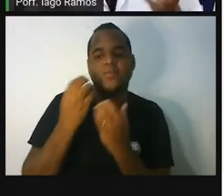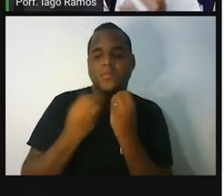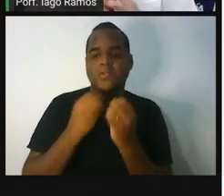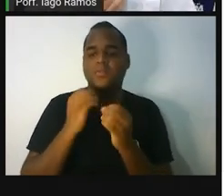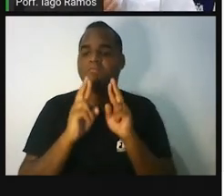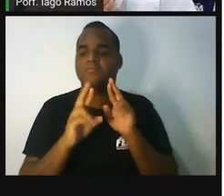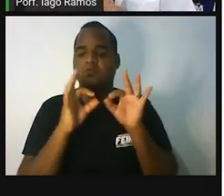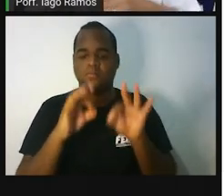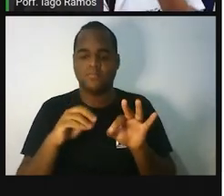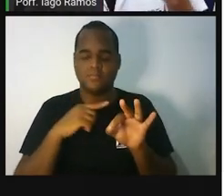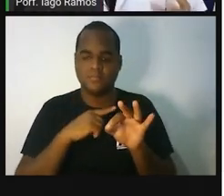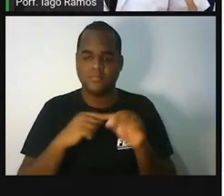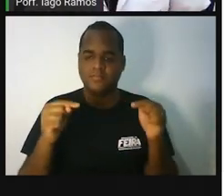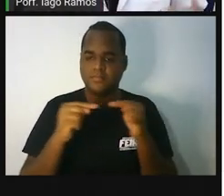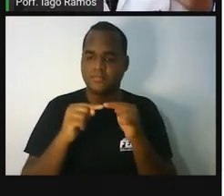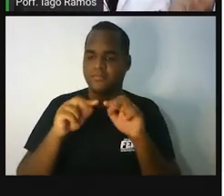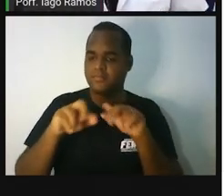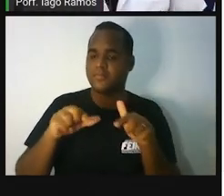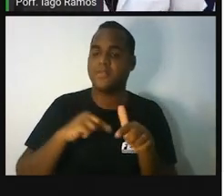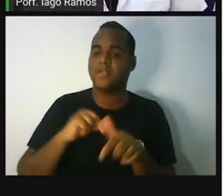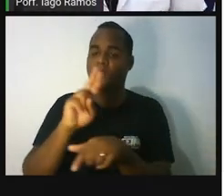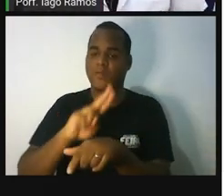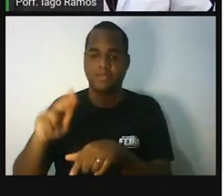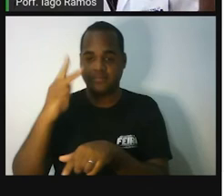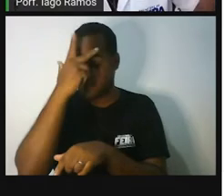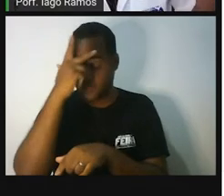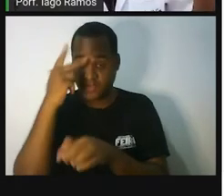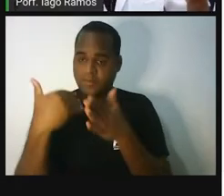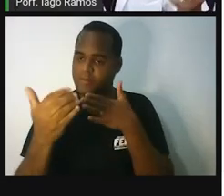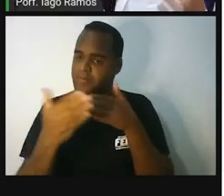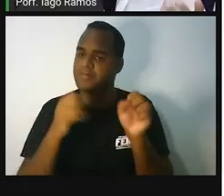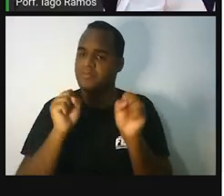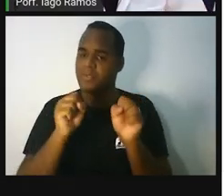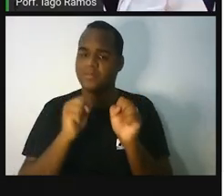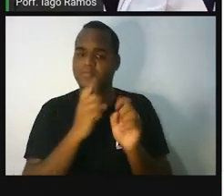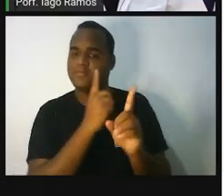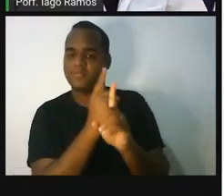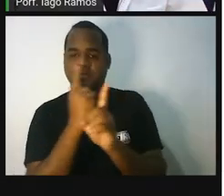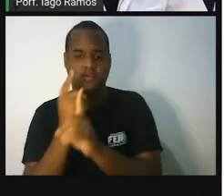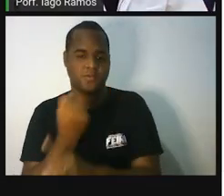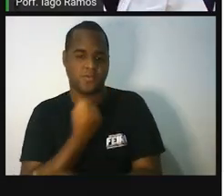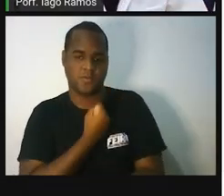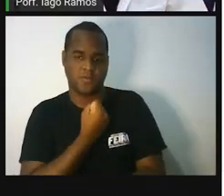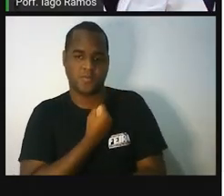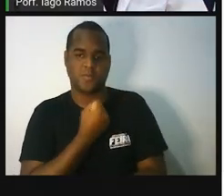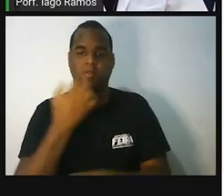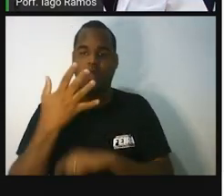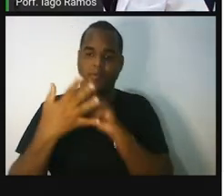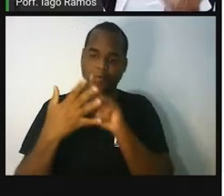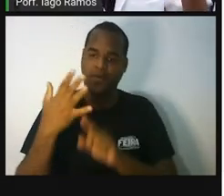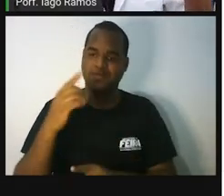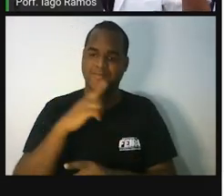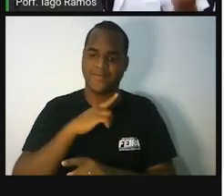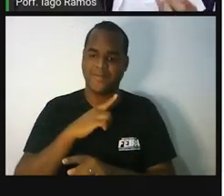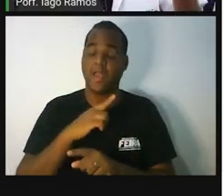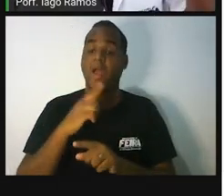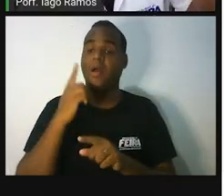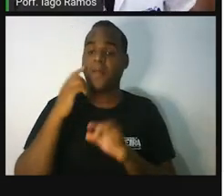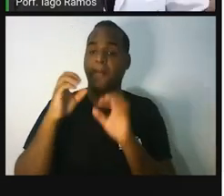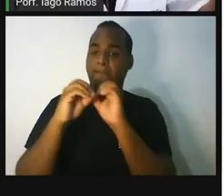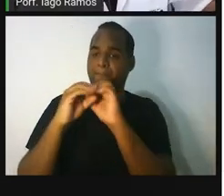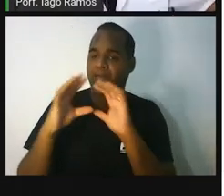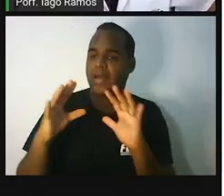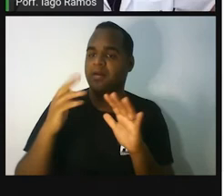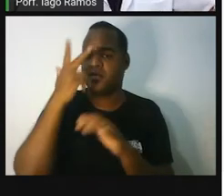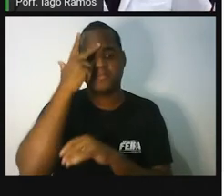E essa fórmula, se você usar ela com qualquer pessoa, você encontra esse número de quatro algarismos e descobre